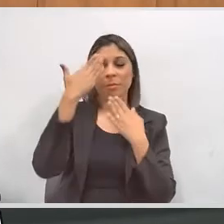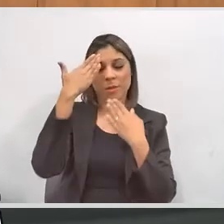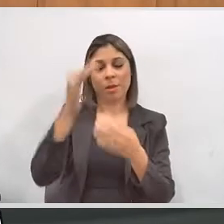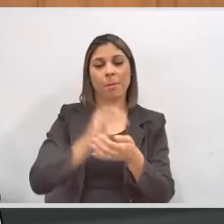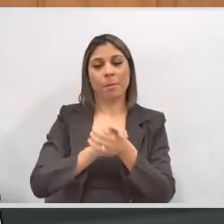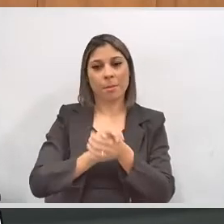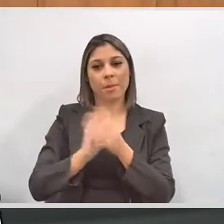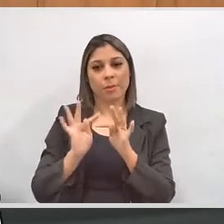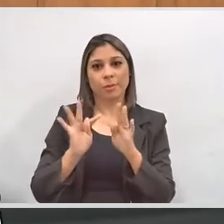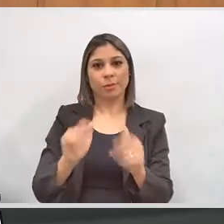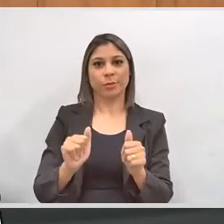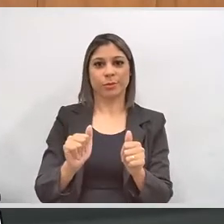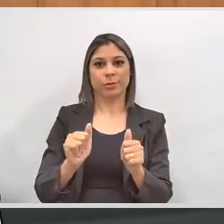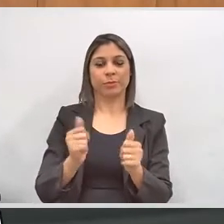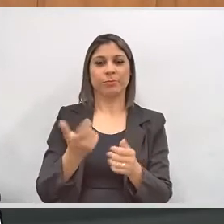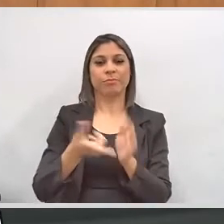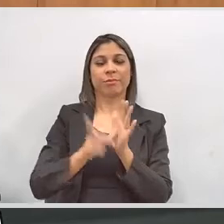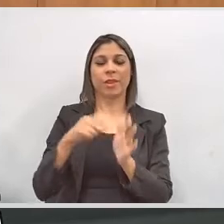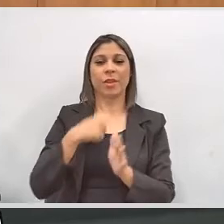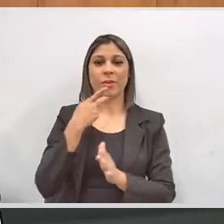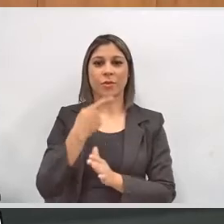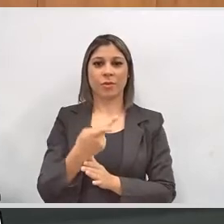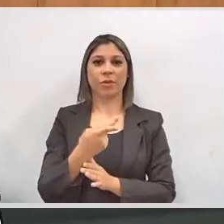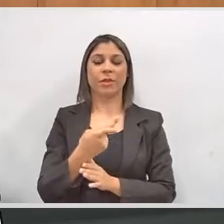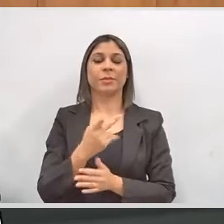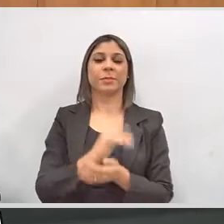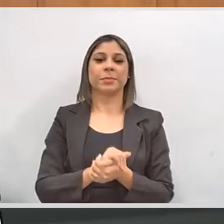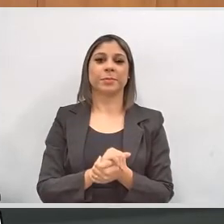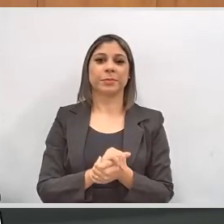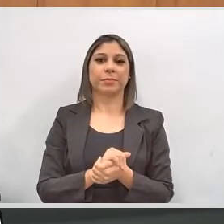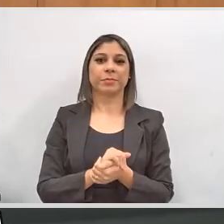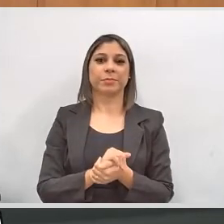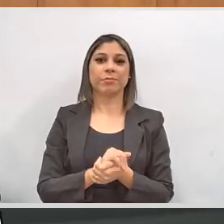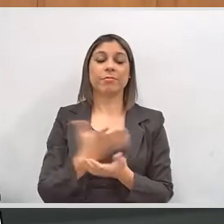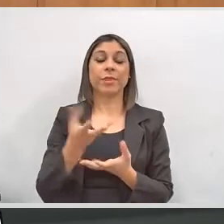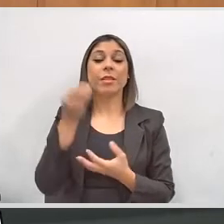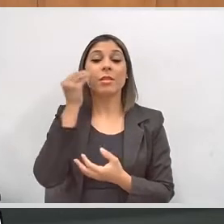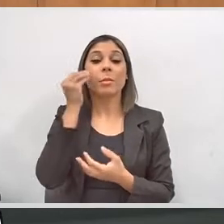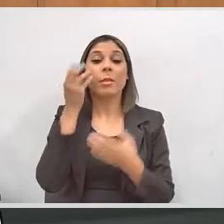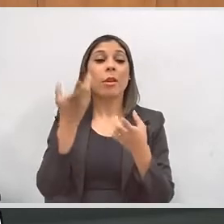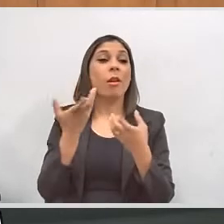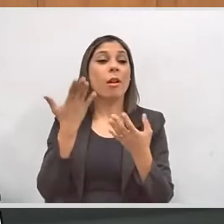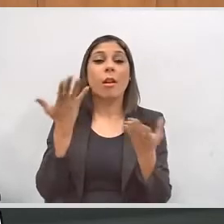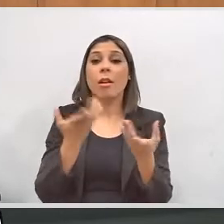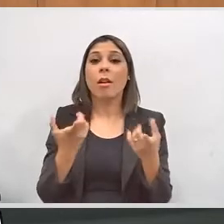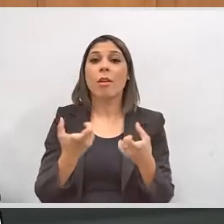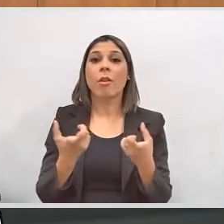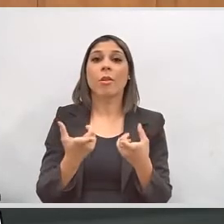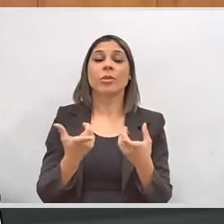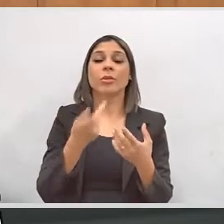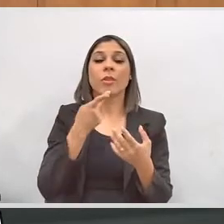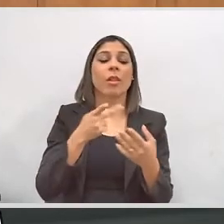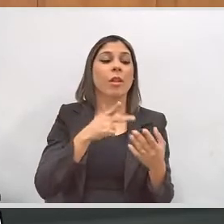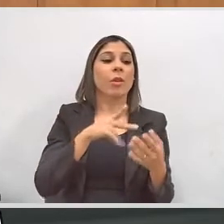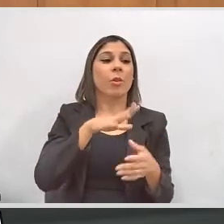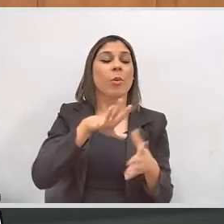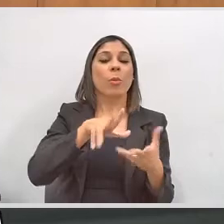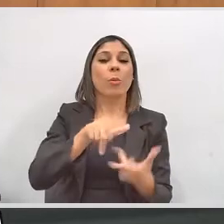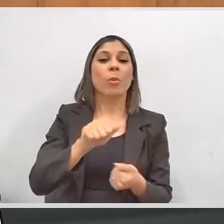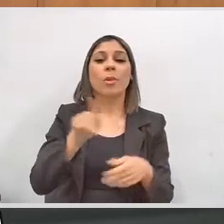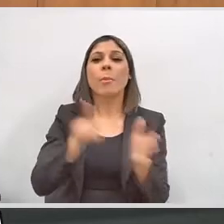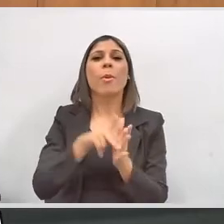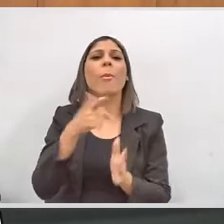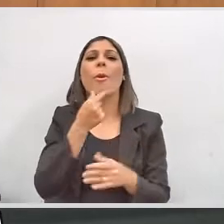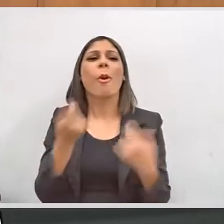Obrigado a todos, parabéns a todos vocês, eu comentava aqui, agora mesmo, eu quero saber onde estão dizendo que o mundo é o planeta dos